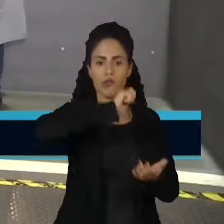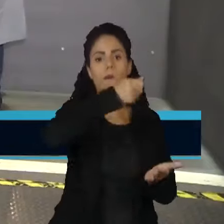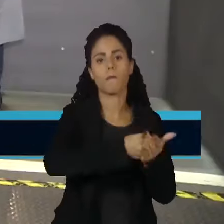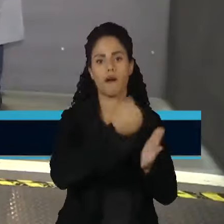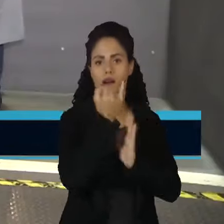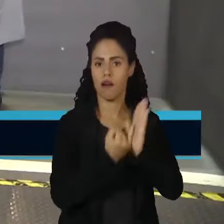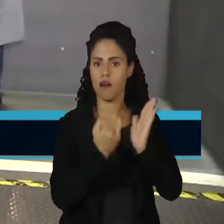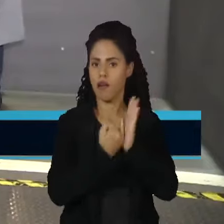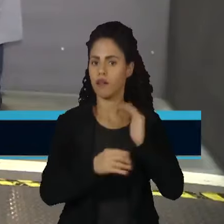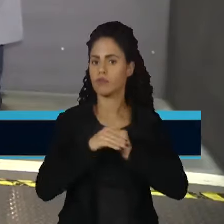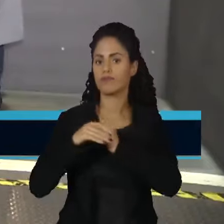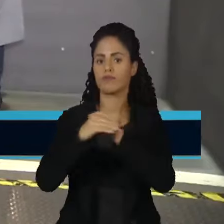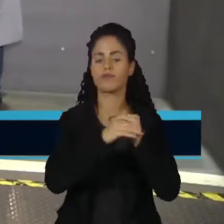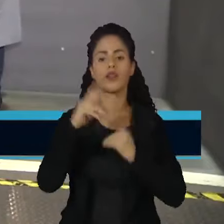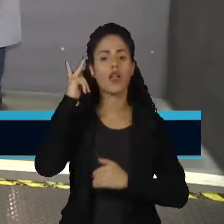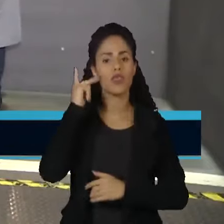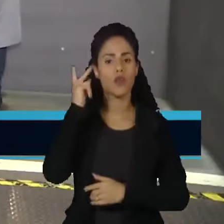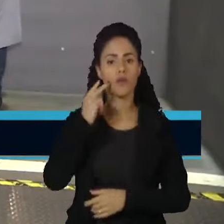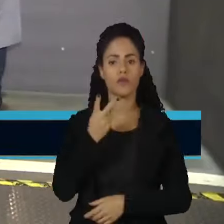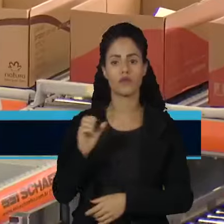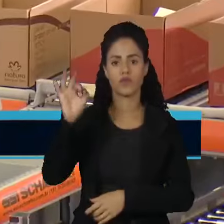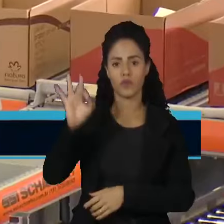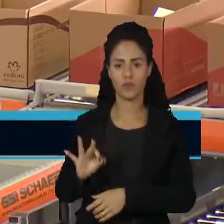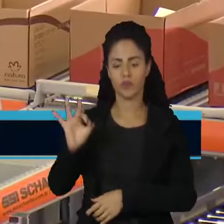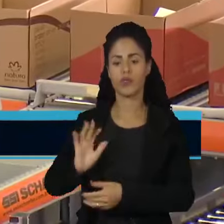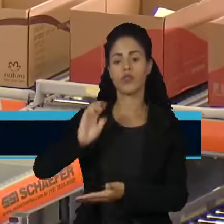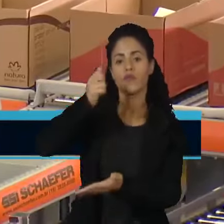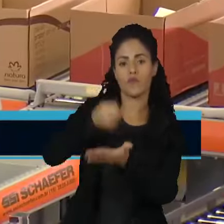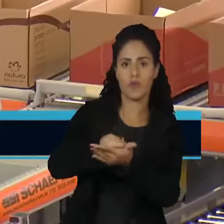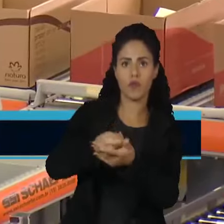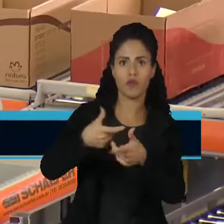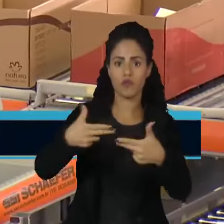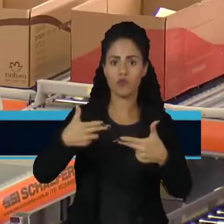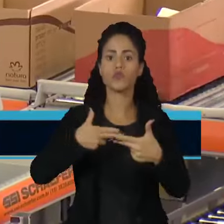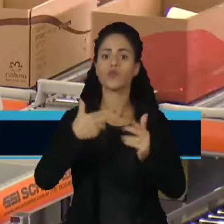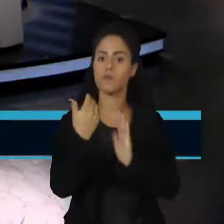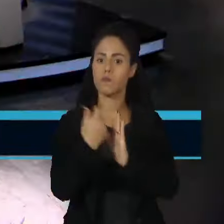alíquota padrão de 20% sobre o valor total da folha.